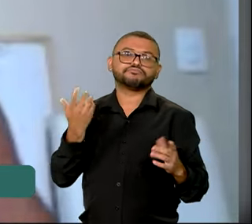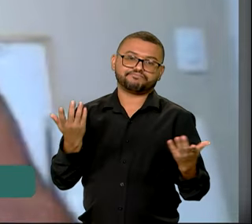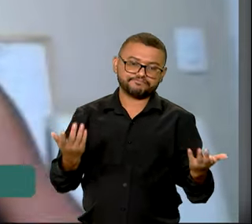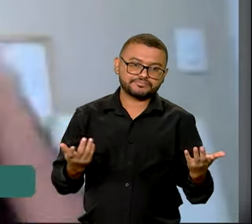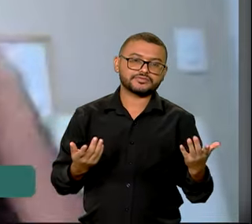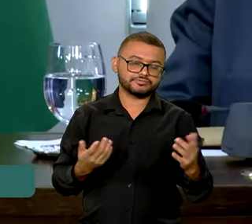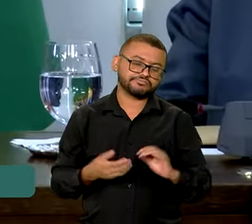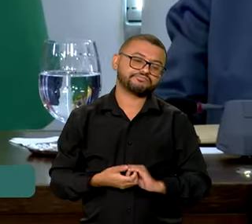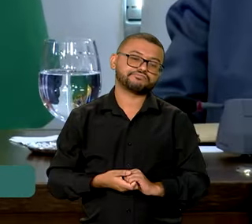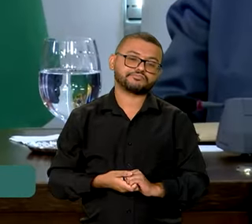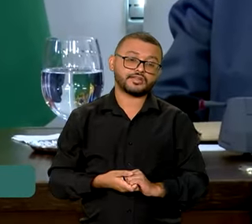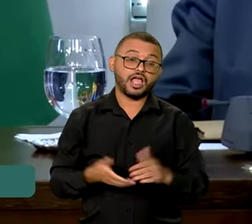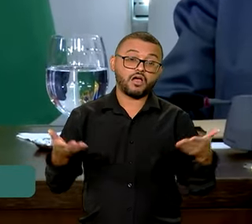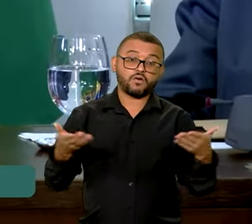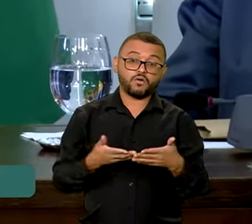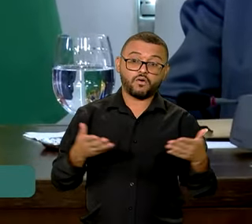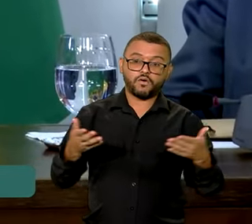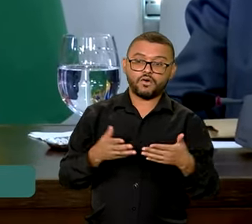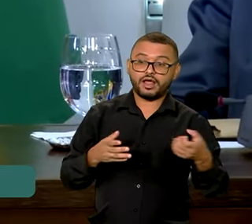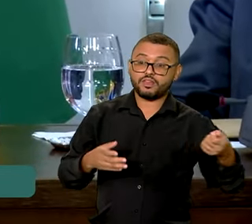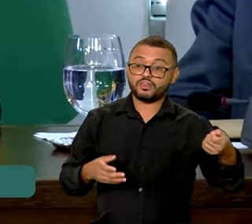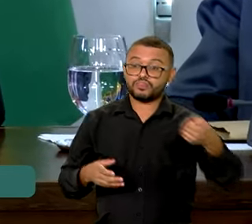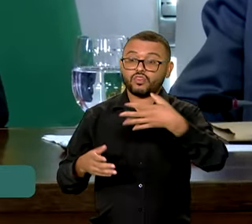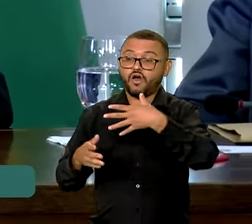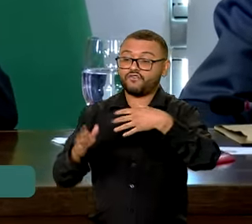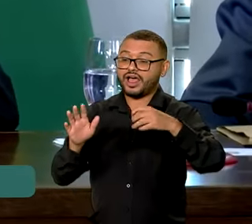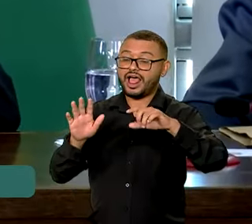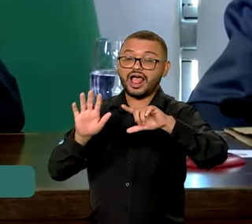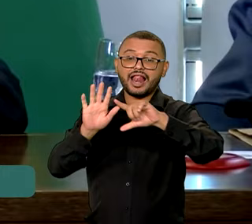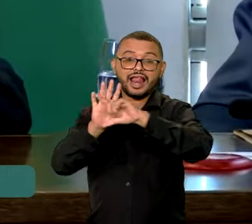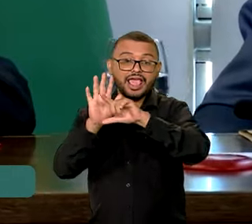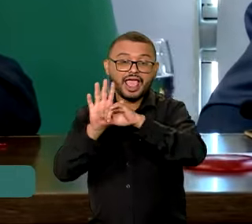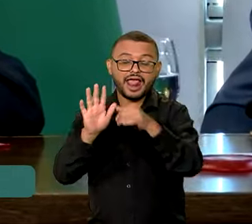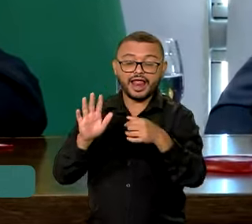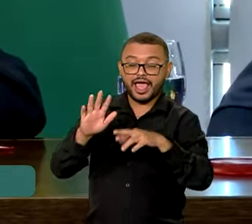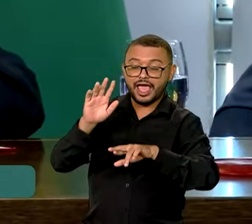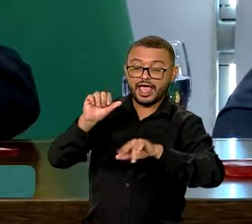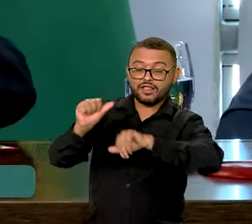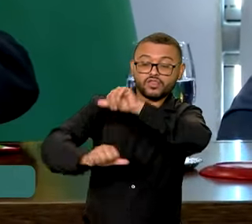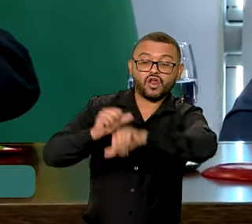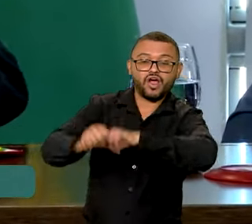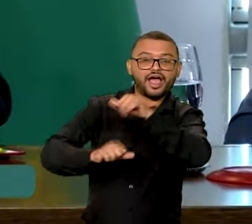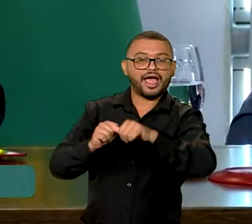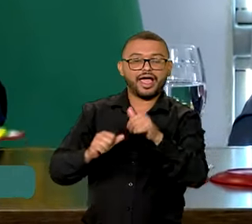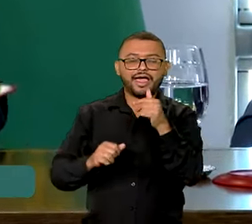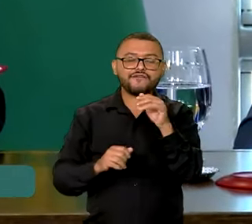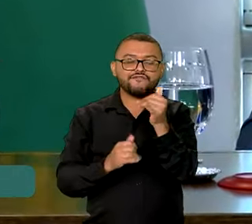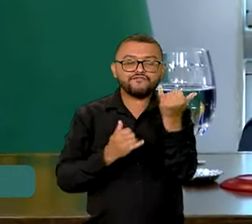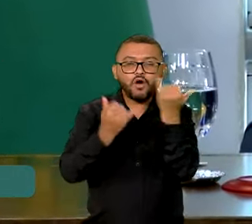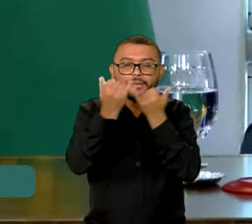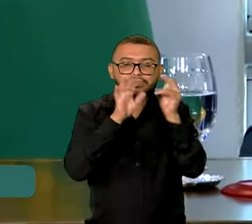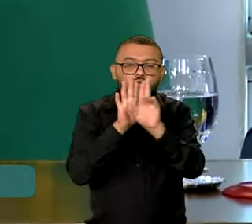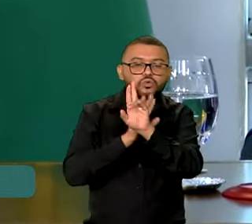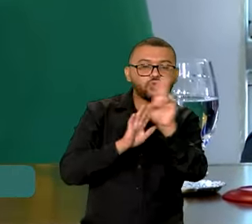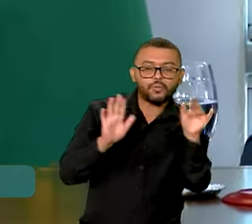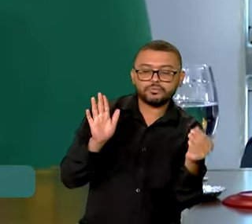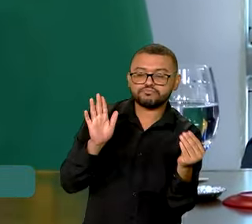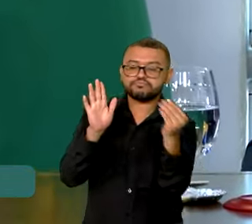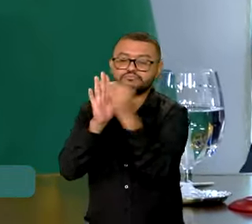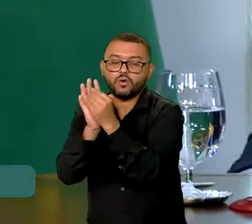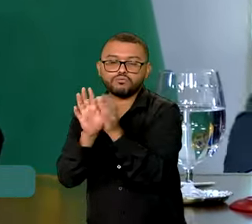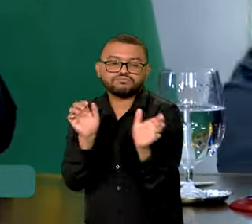abusivo. Agora, um aperfeiçoamento na Lei Maria da Penha vai proteger os dados das vítimas nos processos de violência